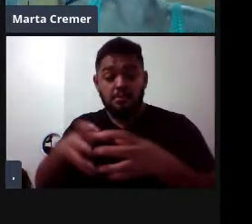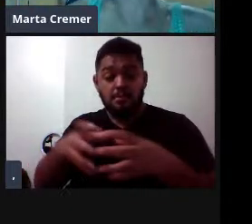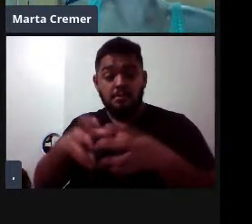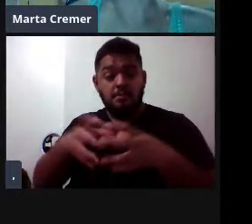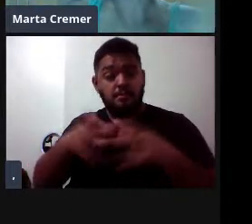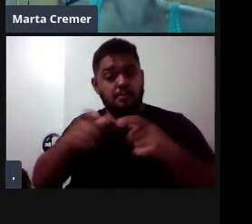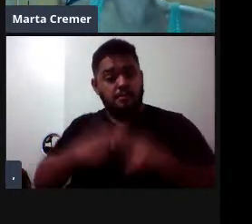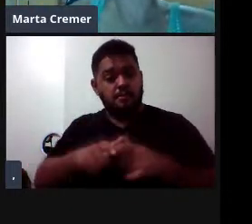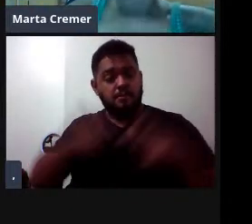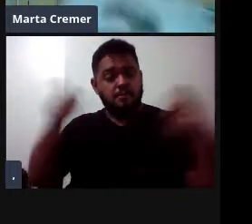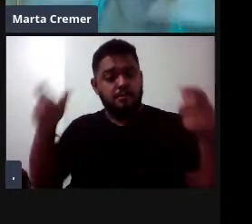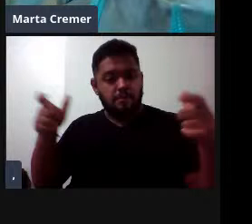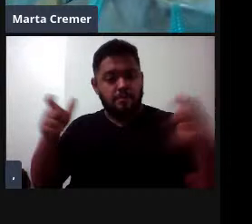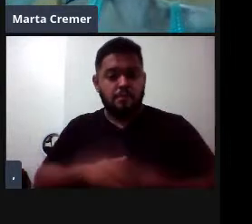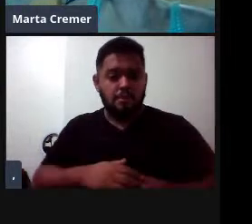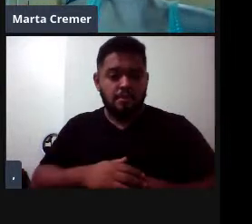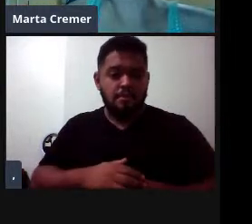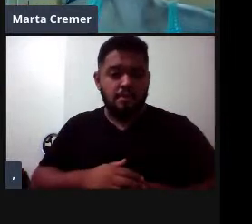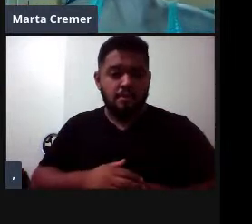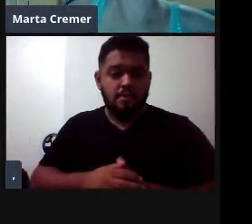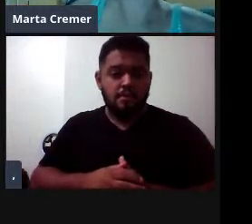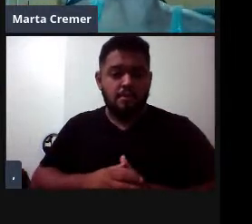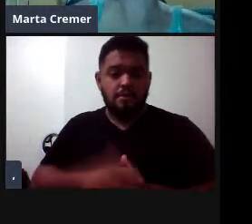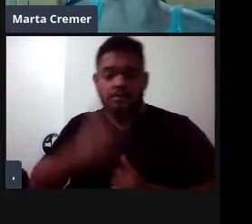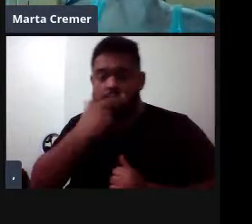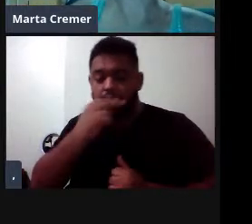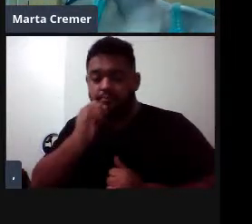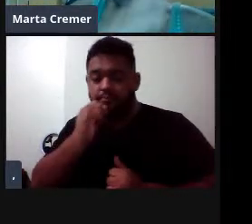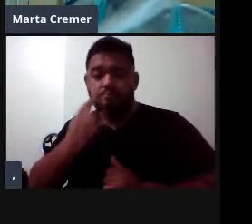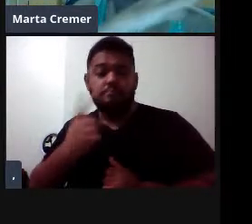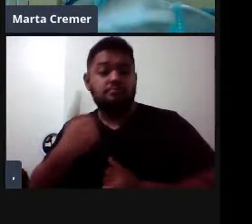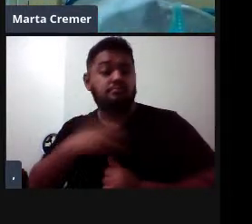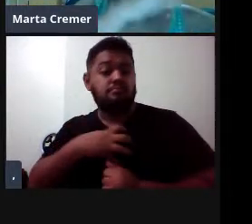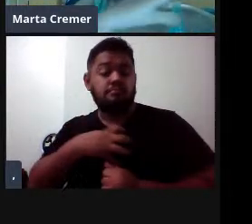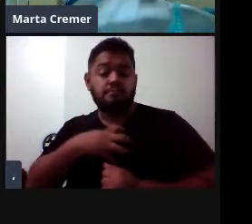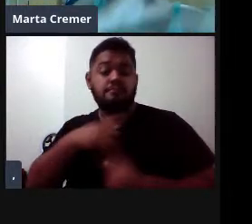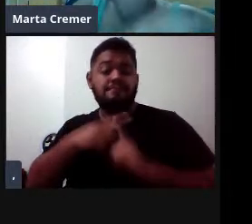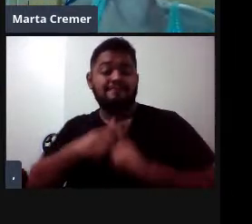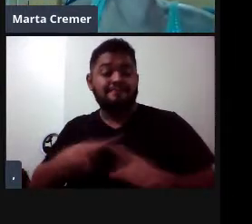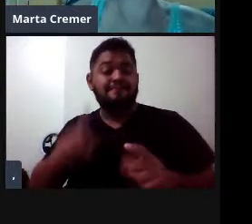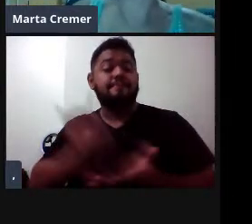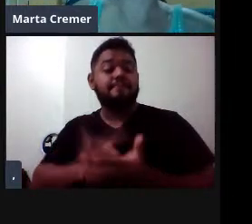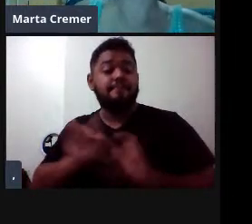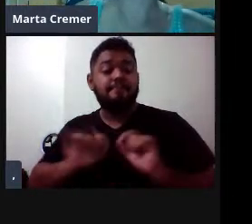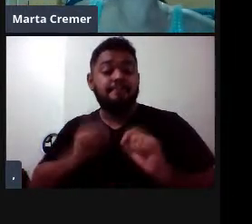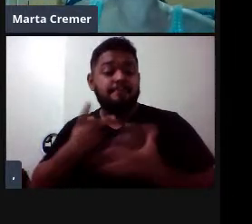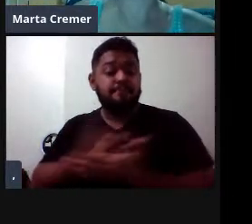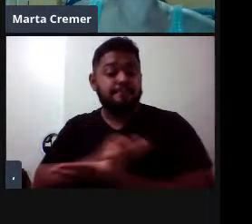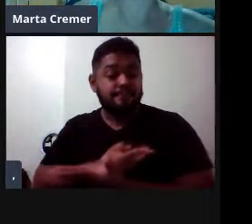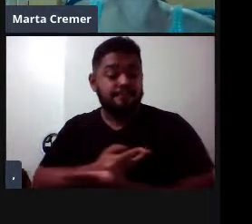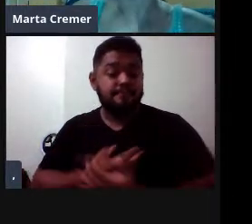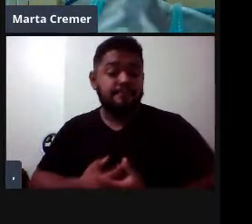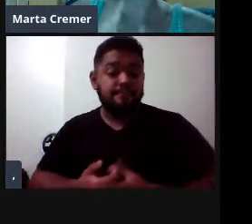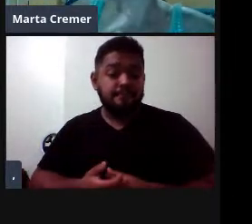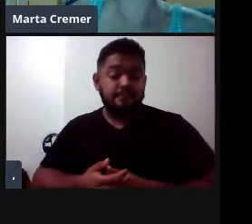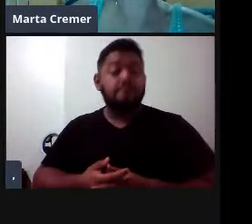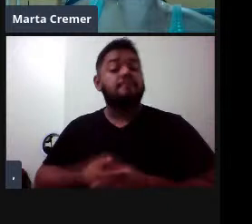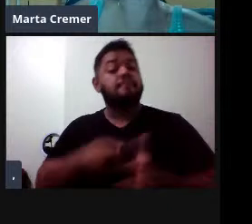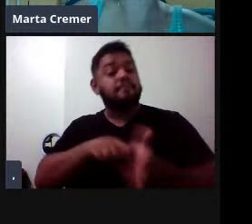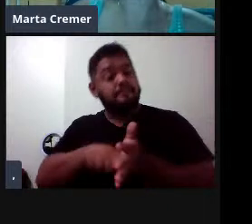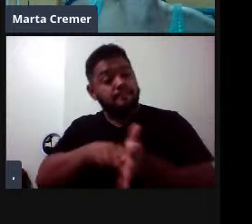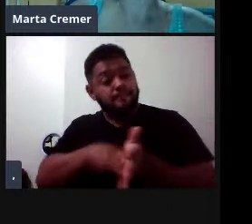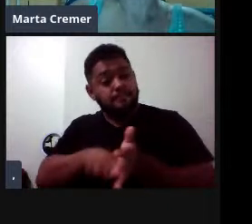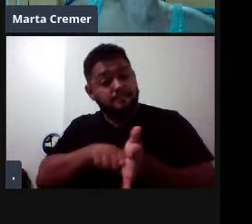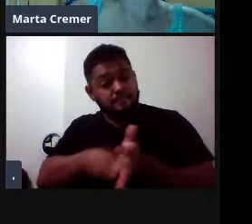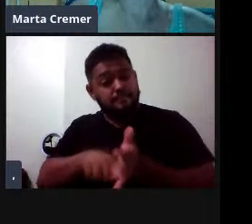platanistídeos, né, como se eles fossem um grupo monofilético, mas, na verdade, né, com o avanço das pesquisas, pesquisas principalmente na área da